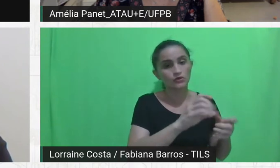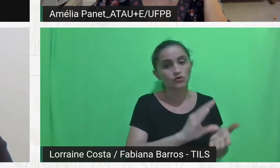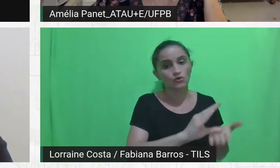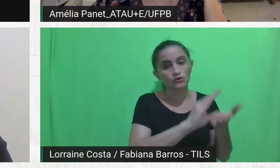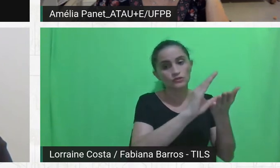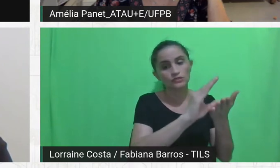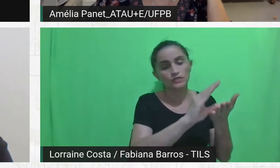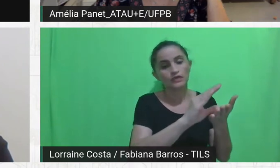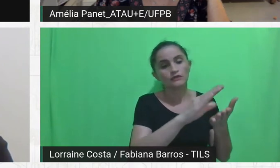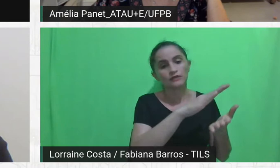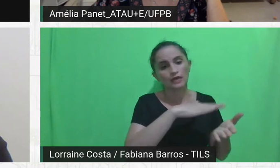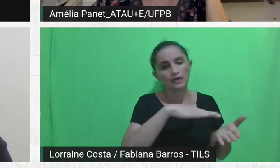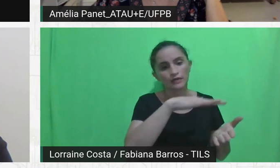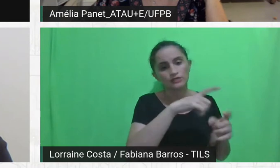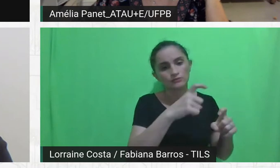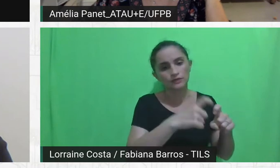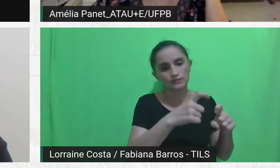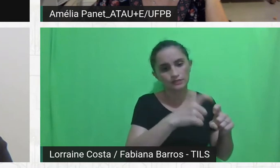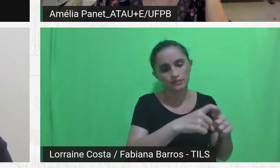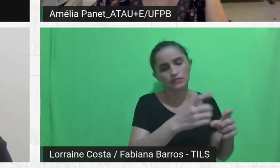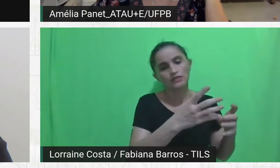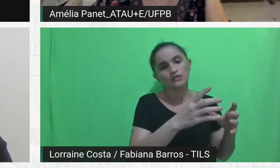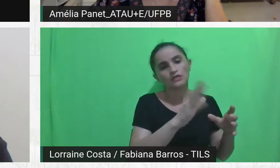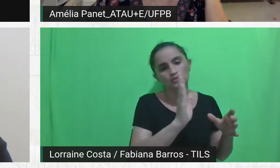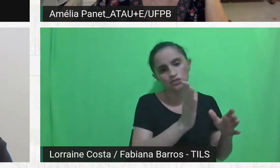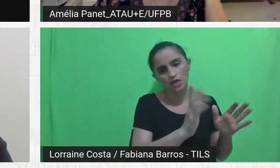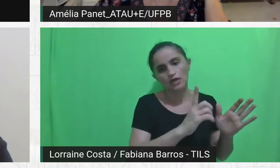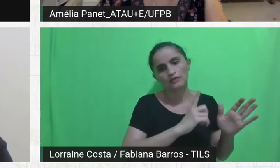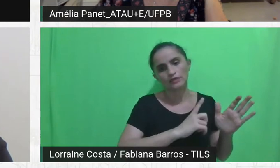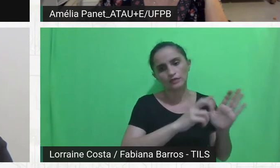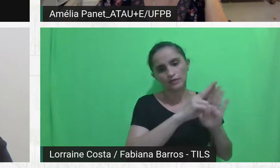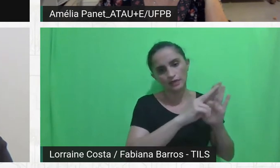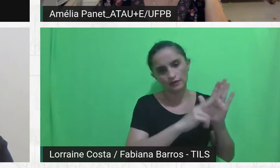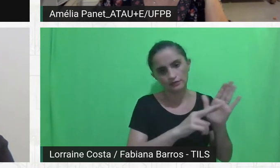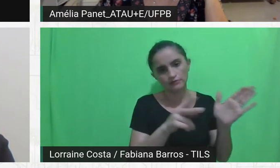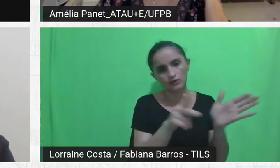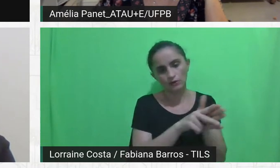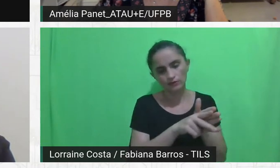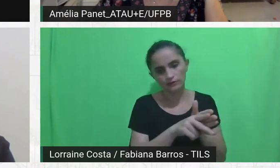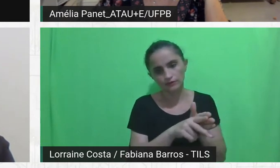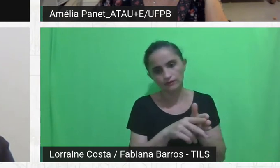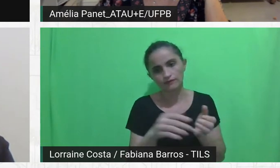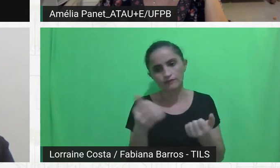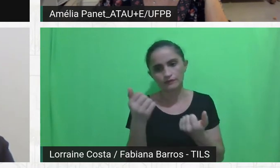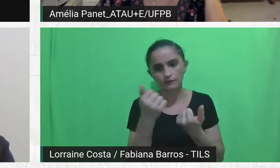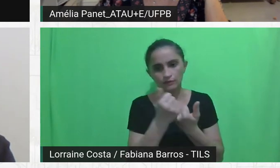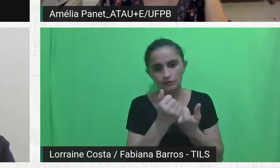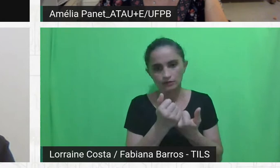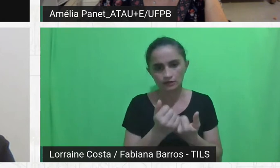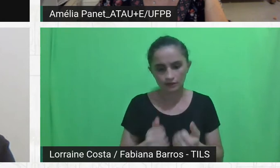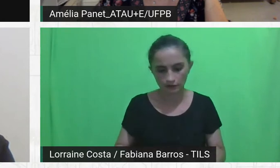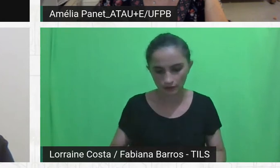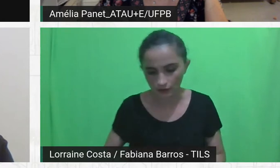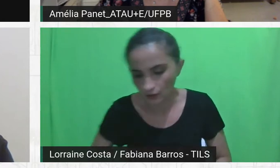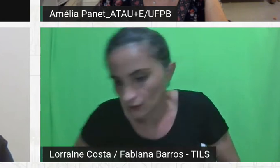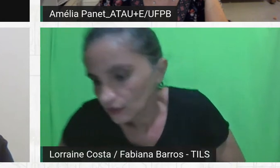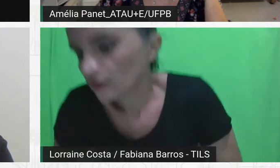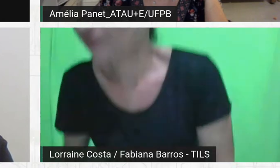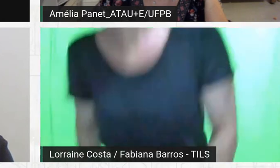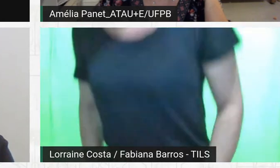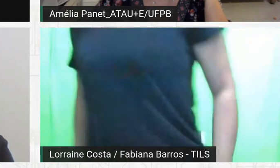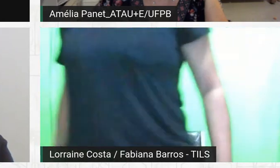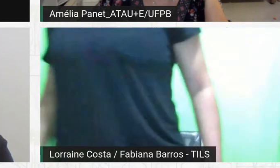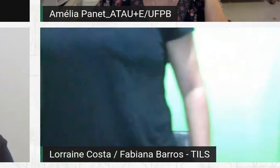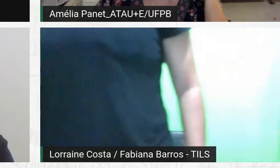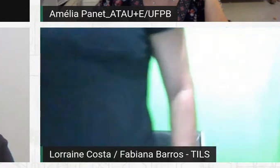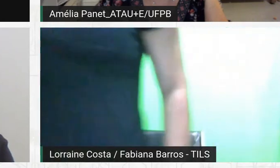profissionalmente. A outra questão que eu queria, enfim, dar da Lisa, eu acho que, de certa forma,